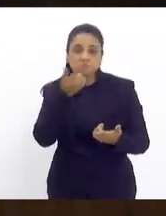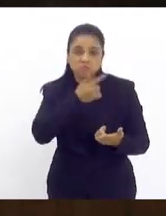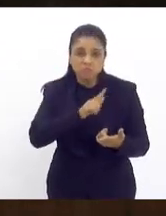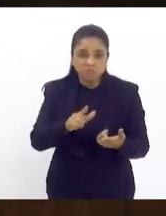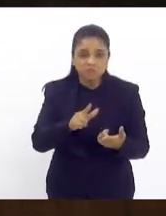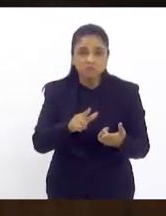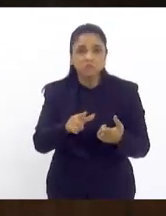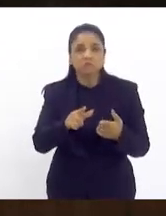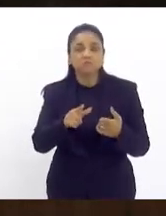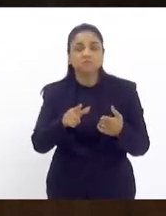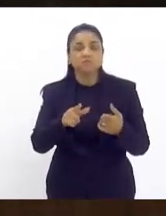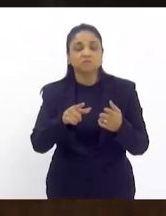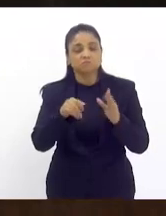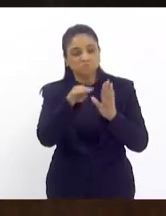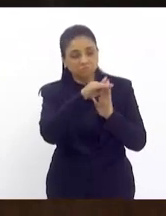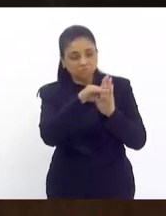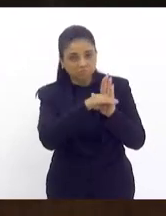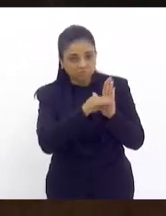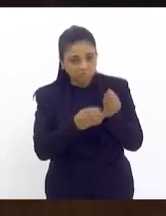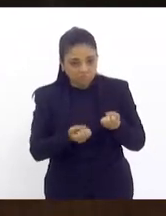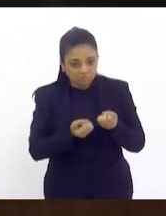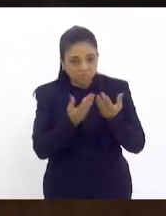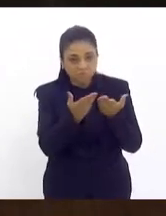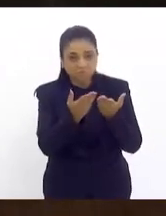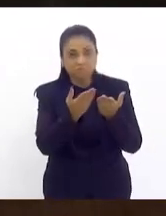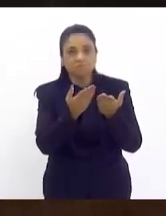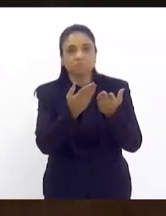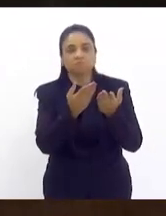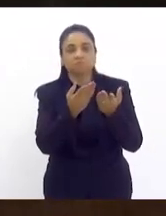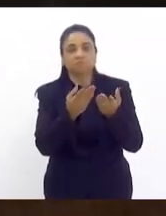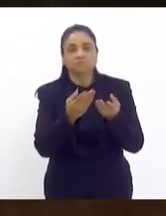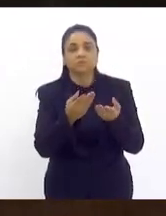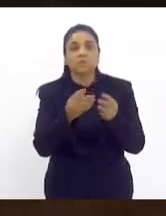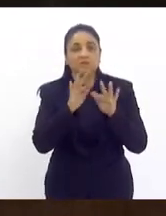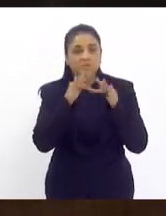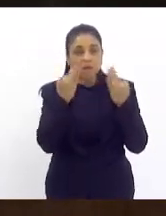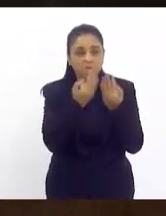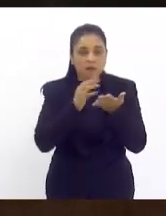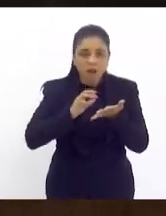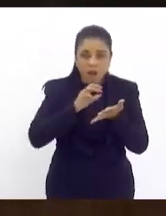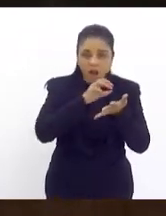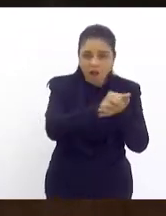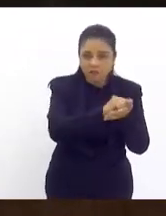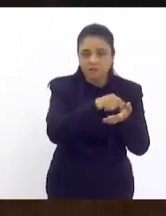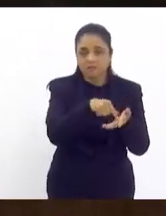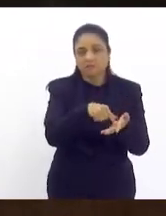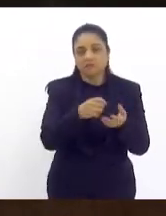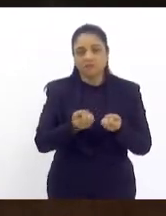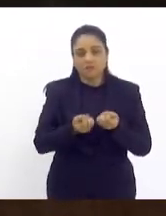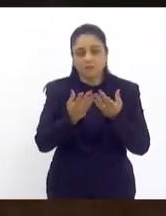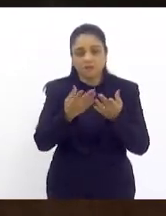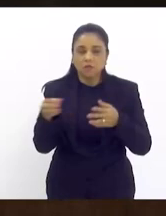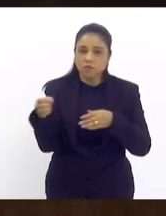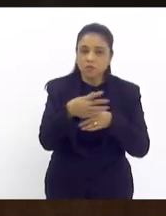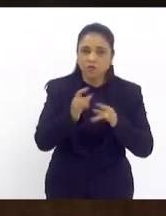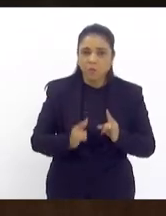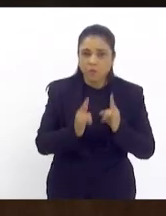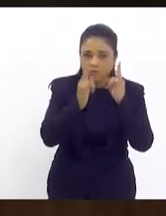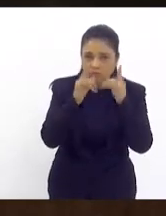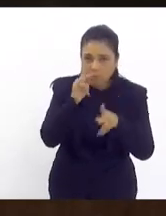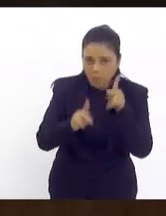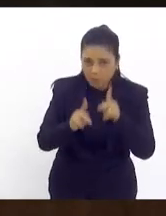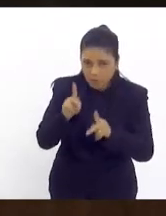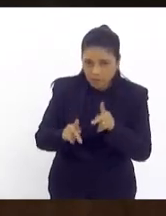reestabeleçam o cronograma de entrega para as famílias que já estavam cadastradas na fila de entrega dessas novas moradias populares